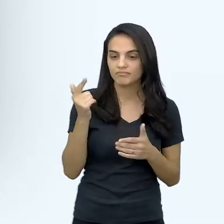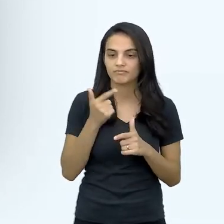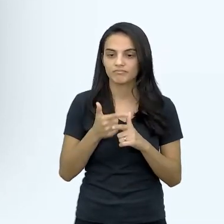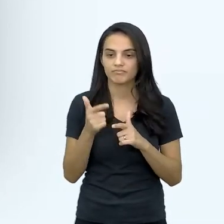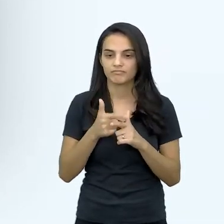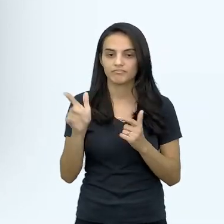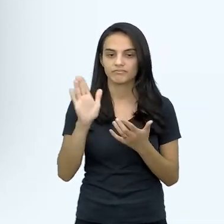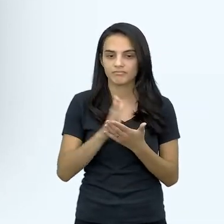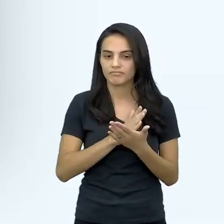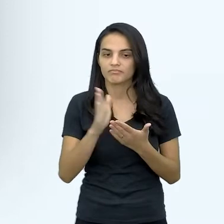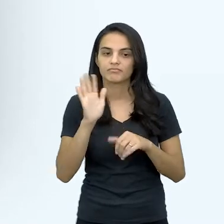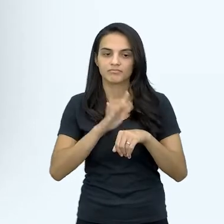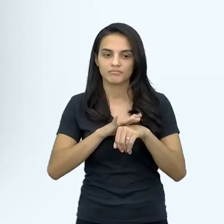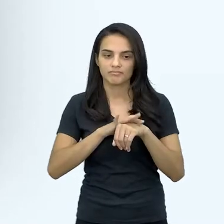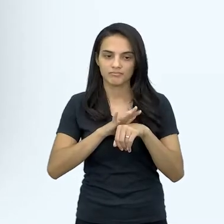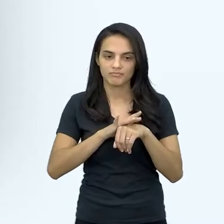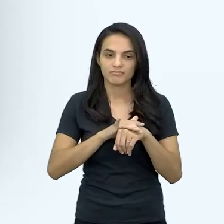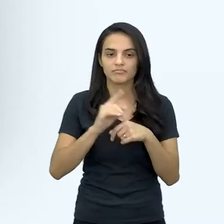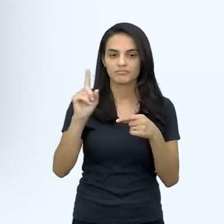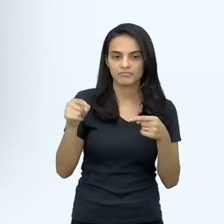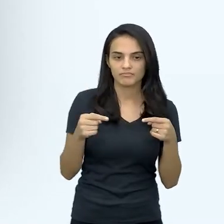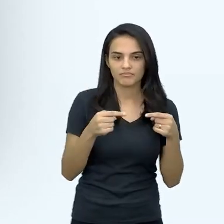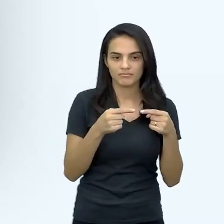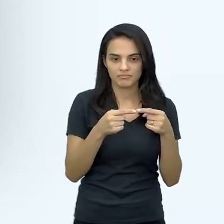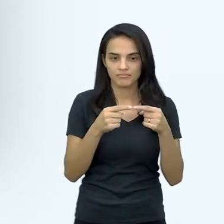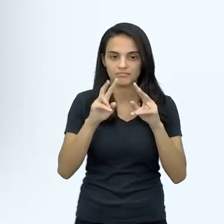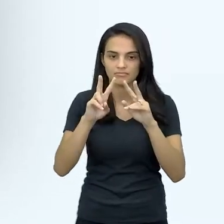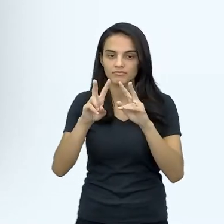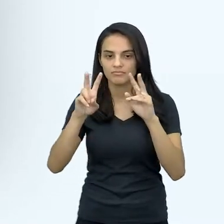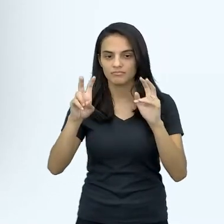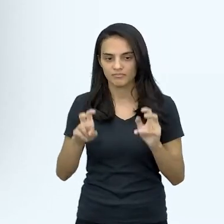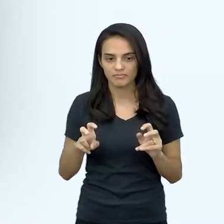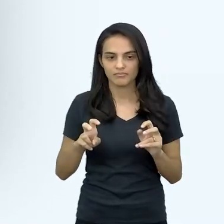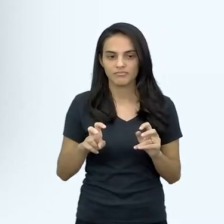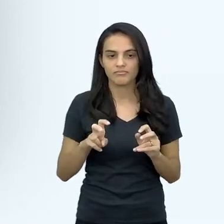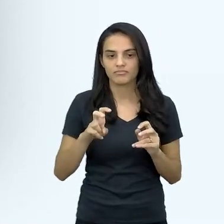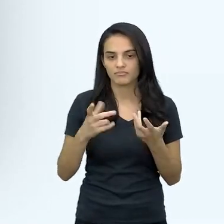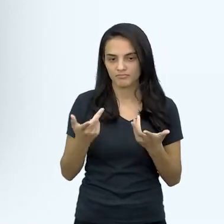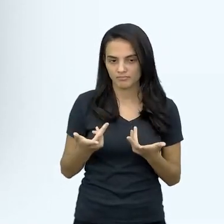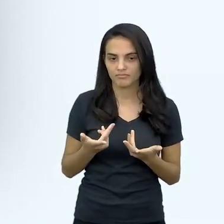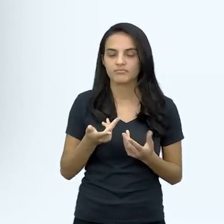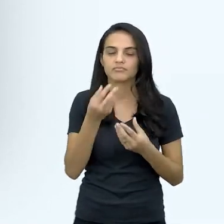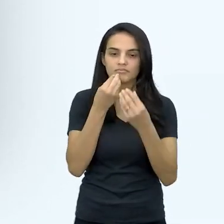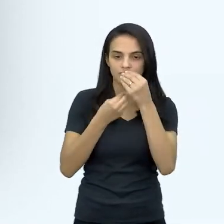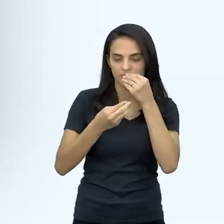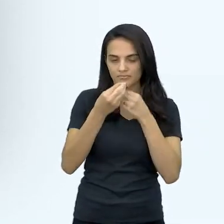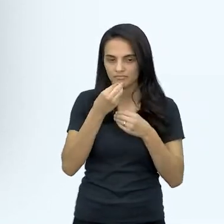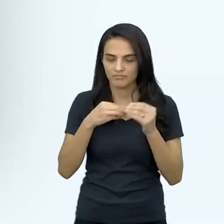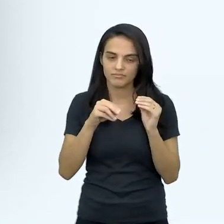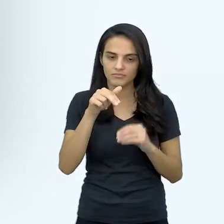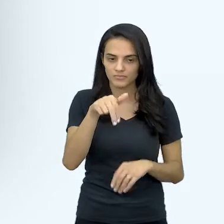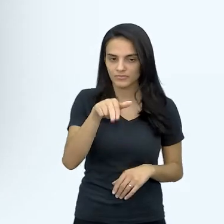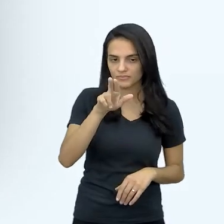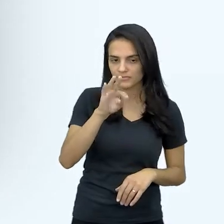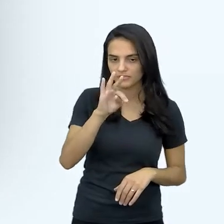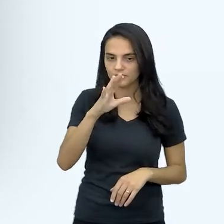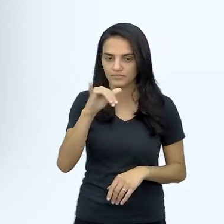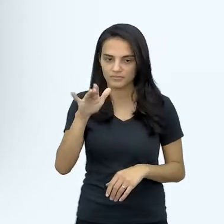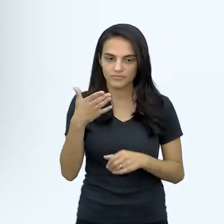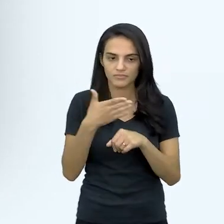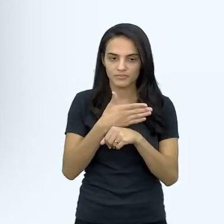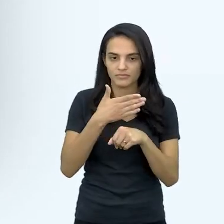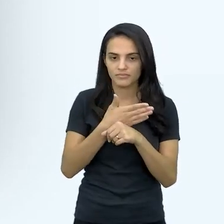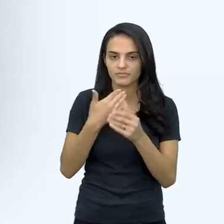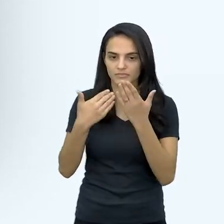e algumas doenças relacionadas com a questão da absorção de nutrientes. Para participar dessa conversa